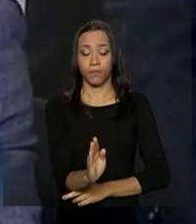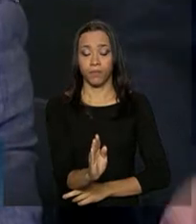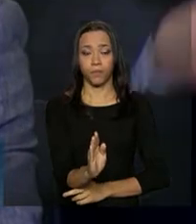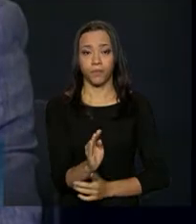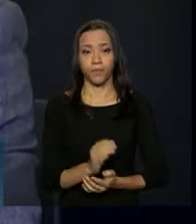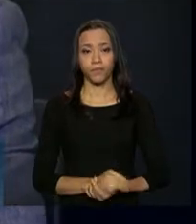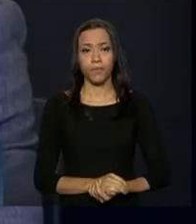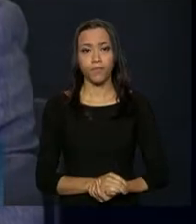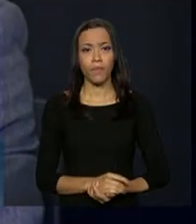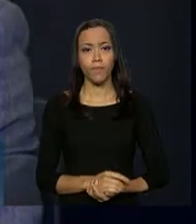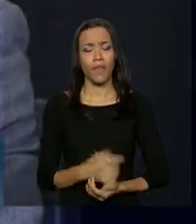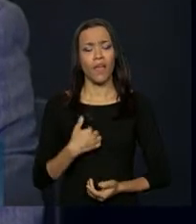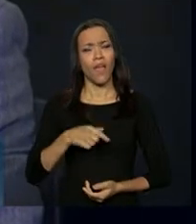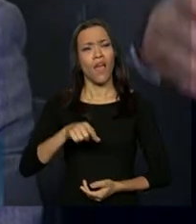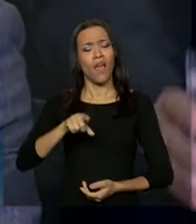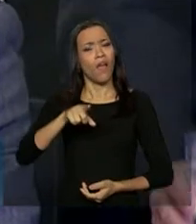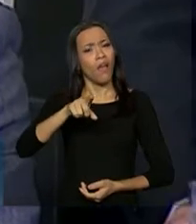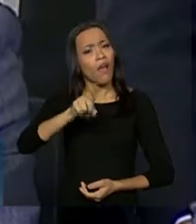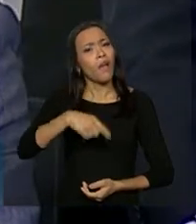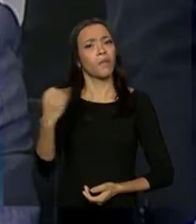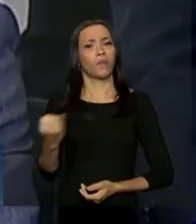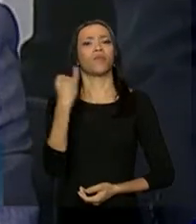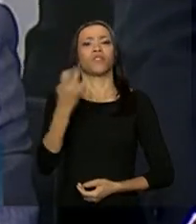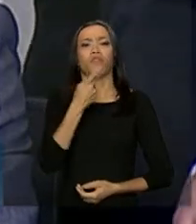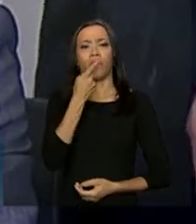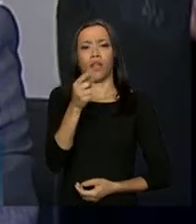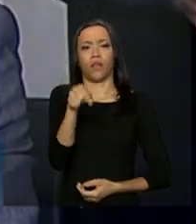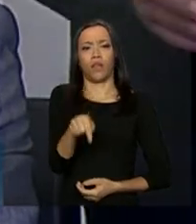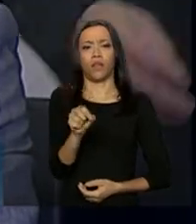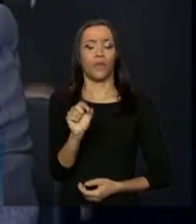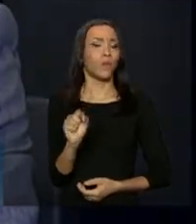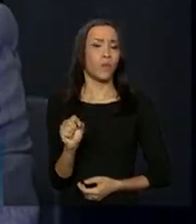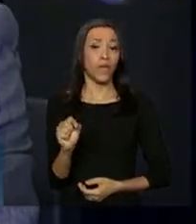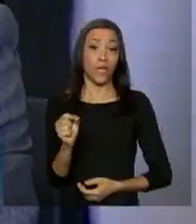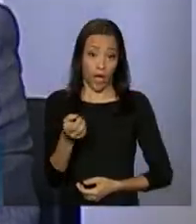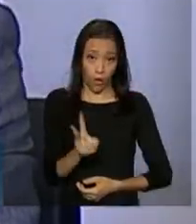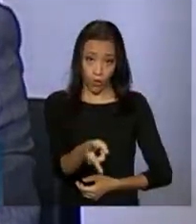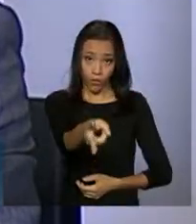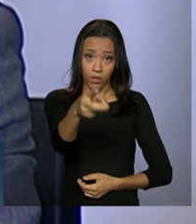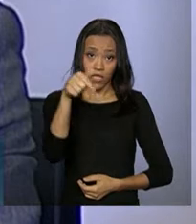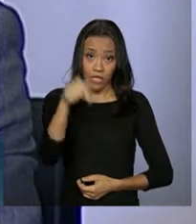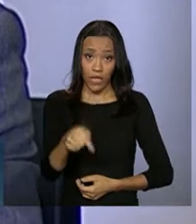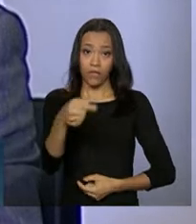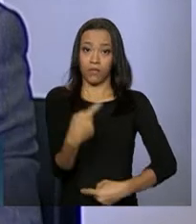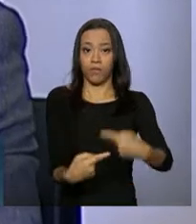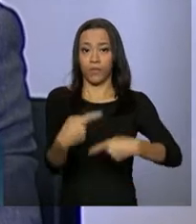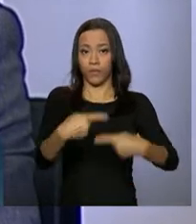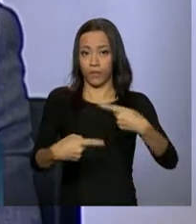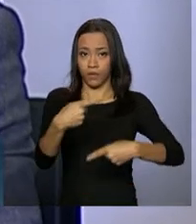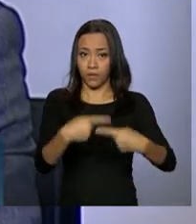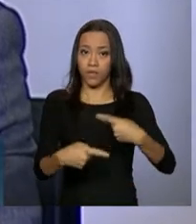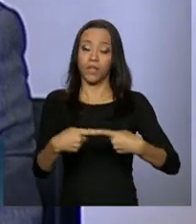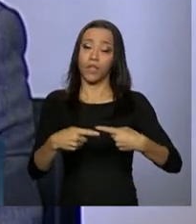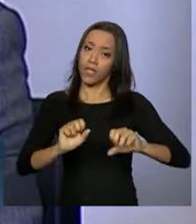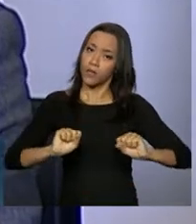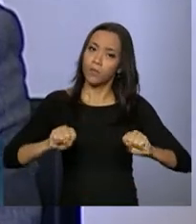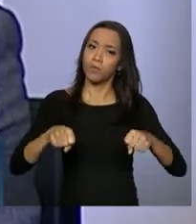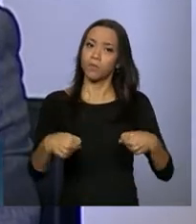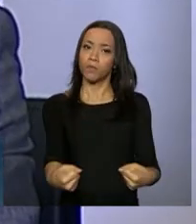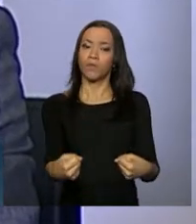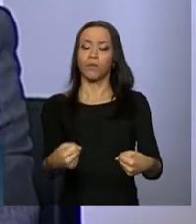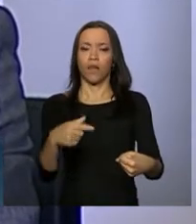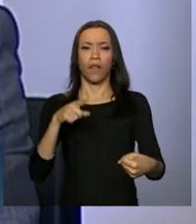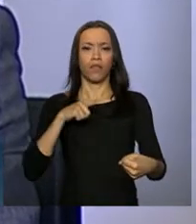É importante ressaltar que a continuidade dessa política e o reforço que ela teve